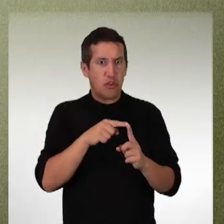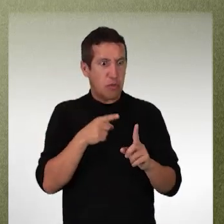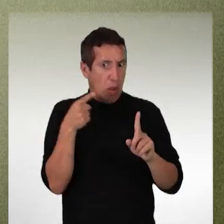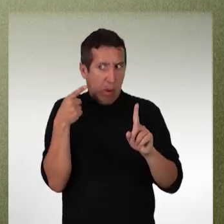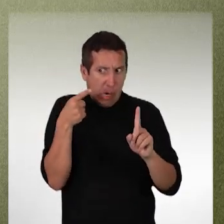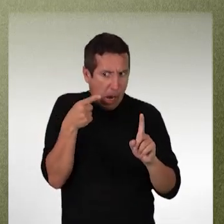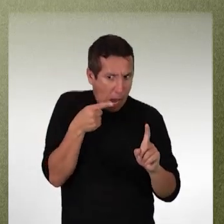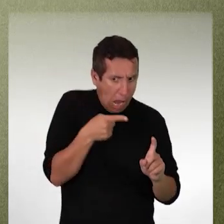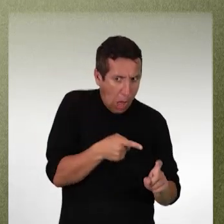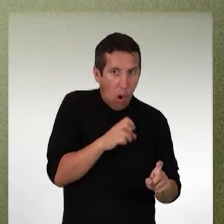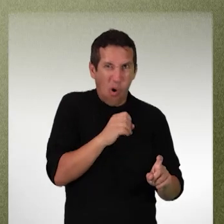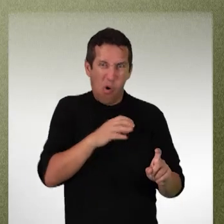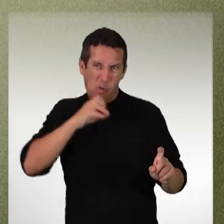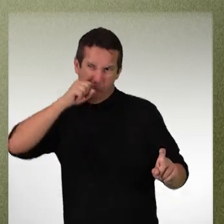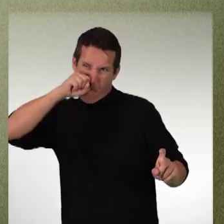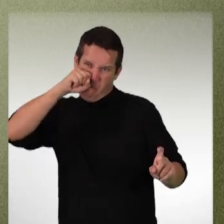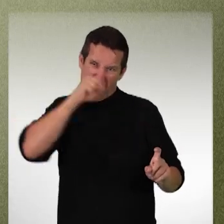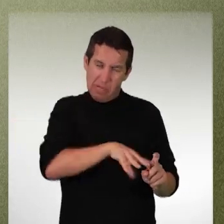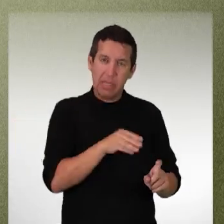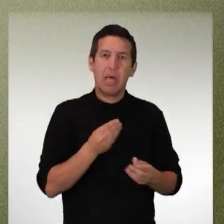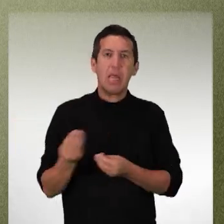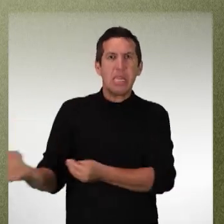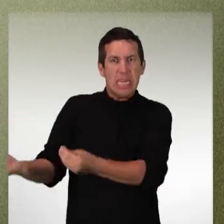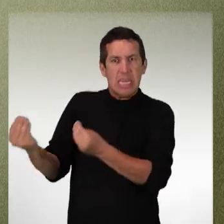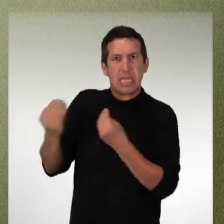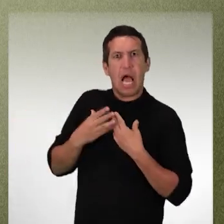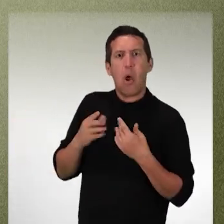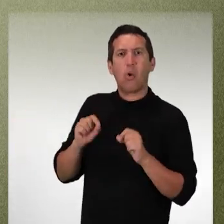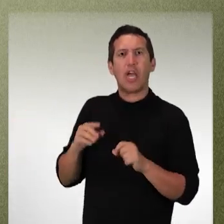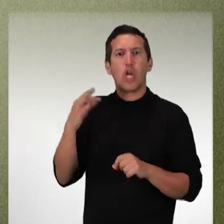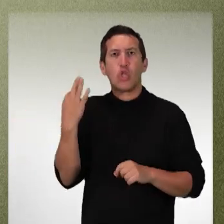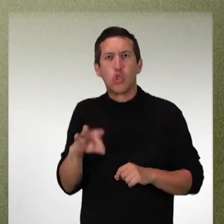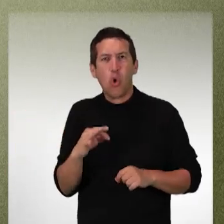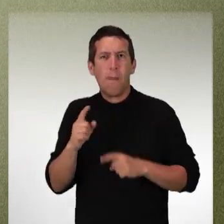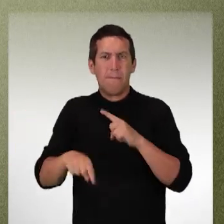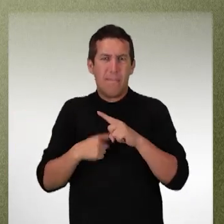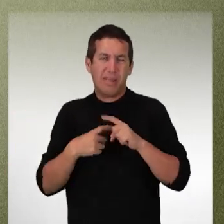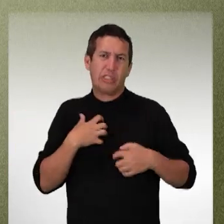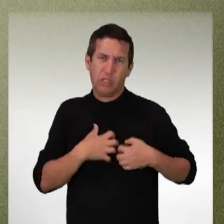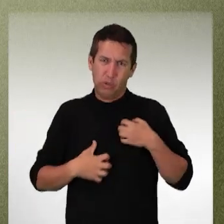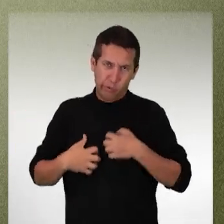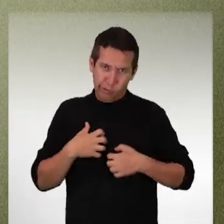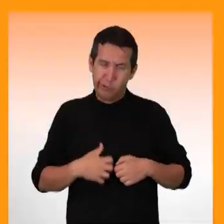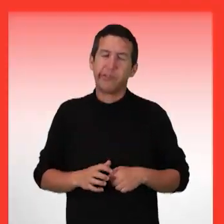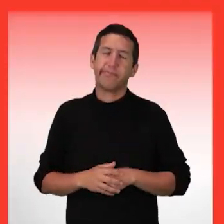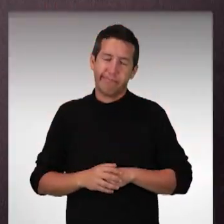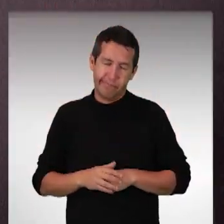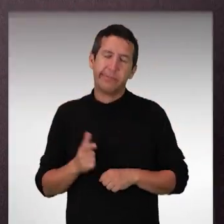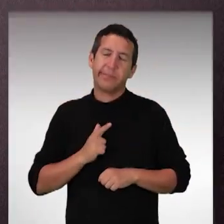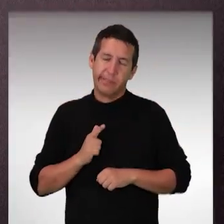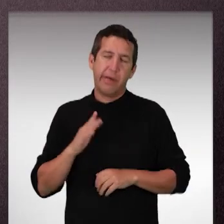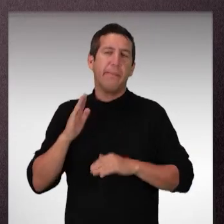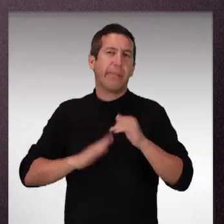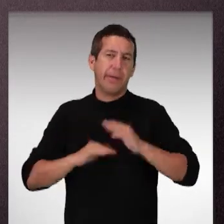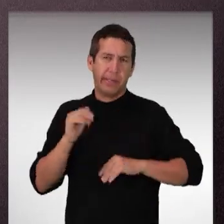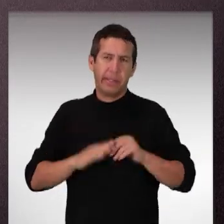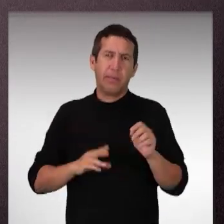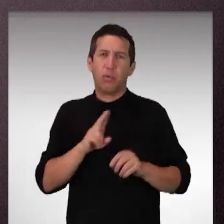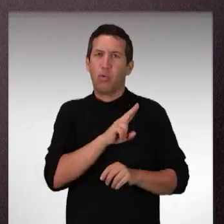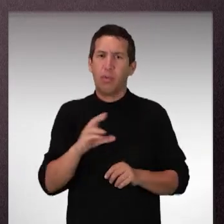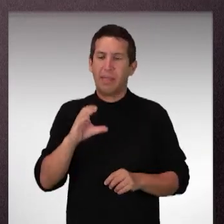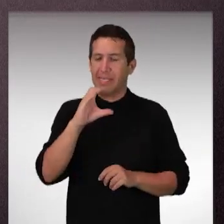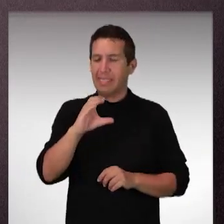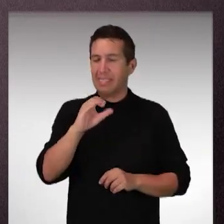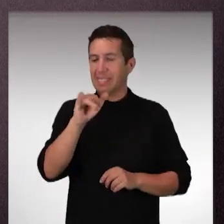com o objetivo de intimidá-la ou agredi-la, causando dor e angústia vítima. Existe ainda